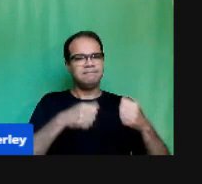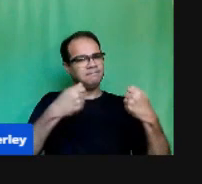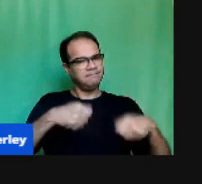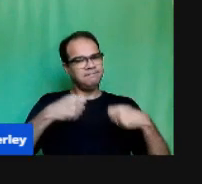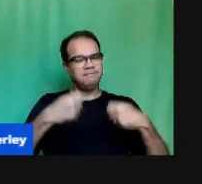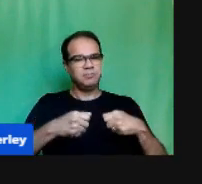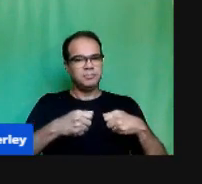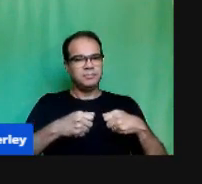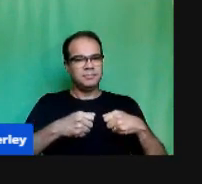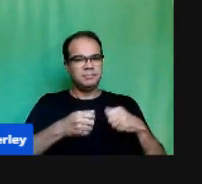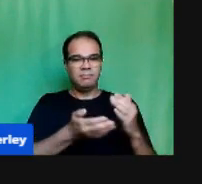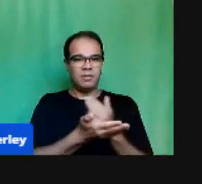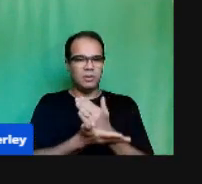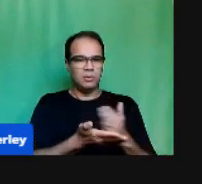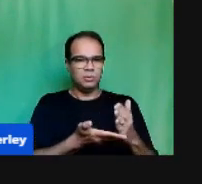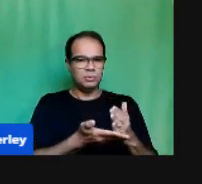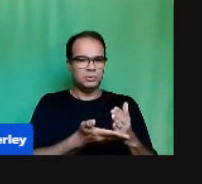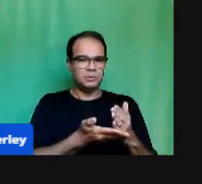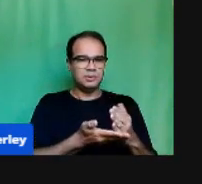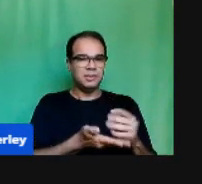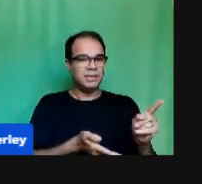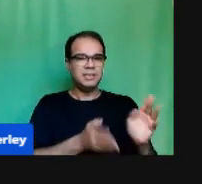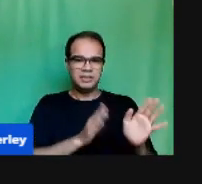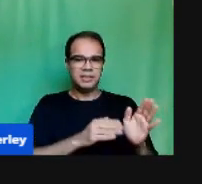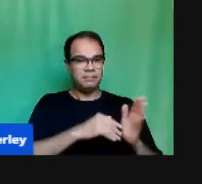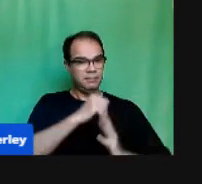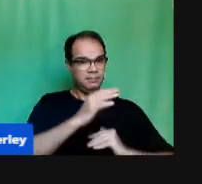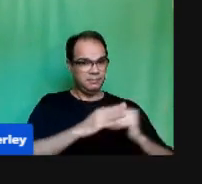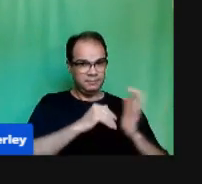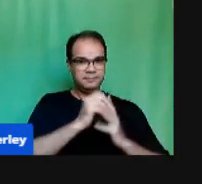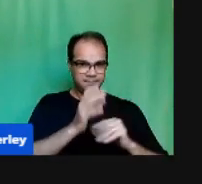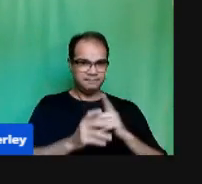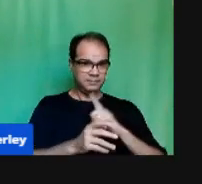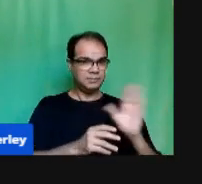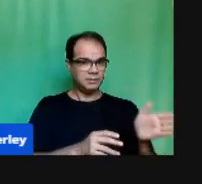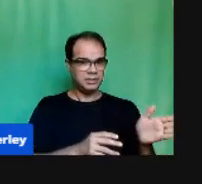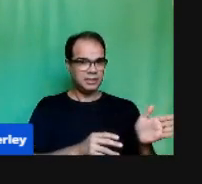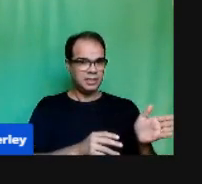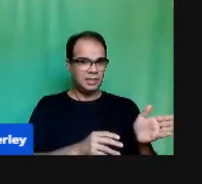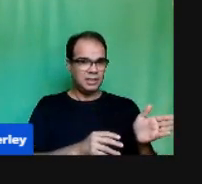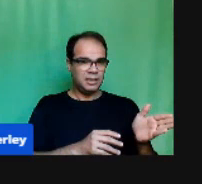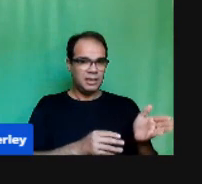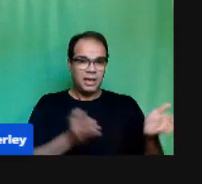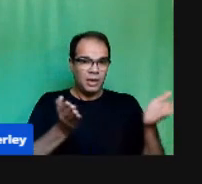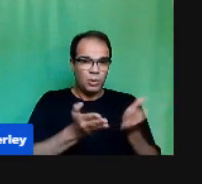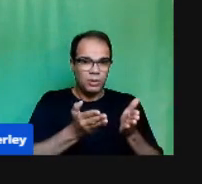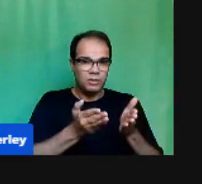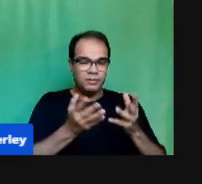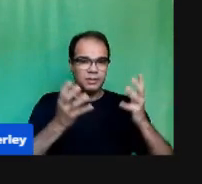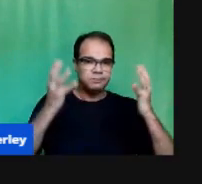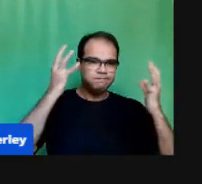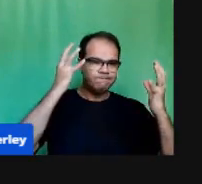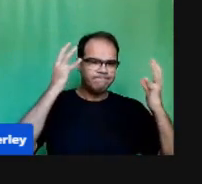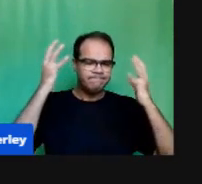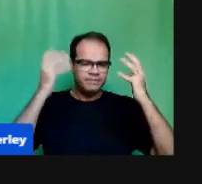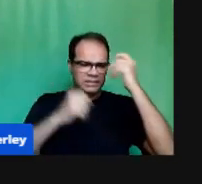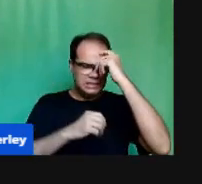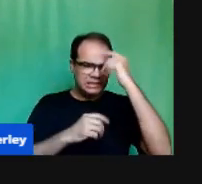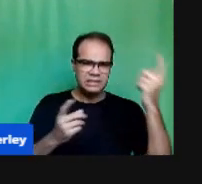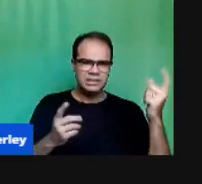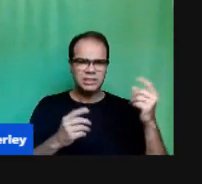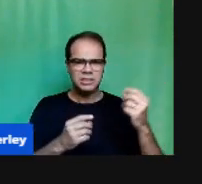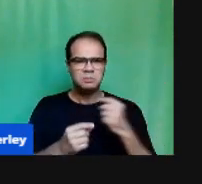Mesmo Mesmo esses professores Que tem A prática Da tecnologia Que tem O domínio Da